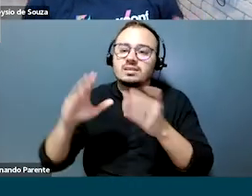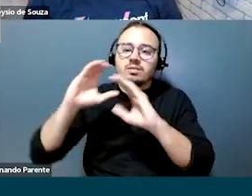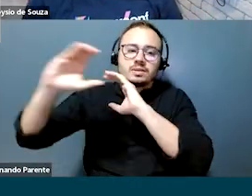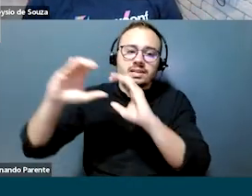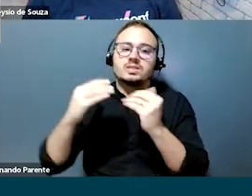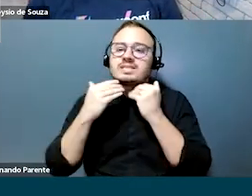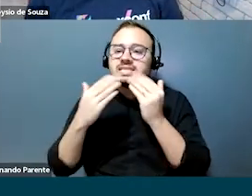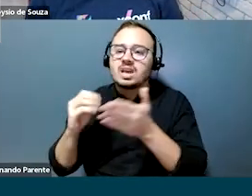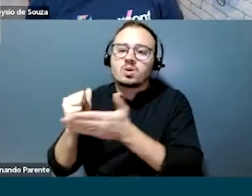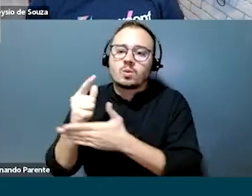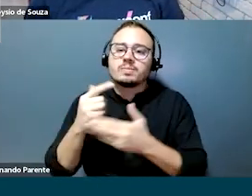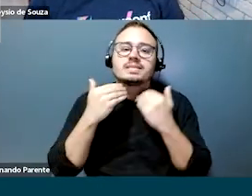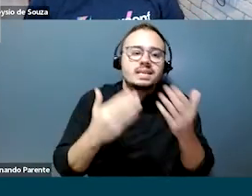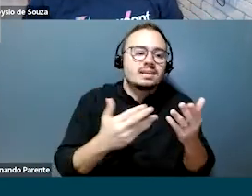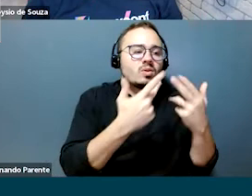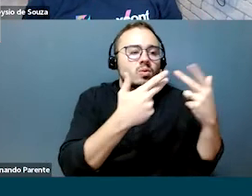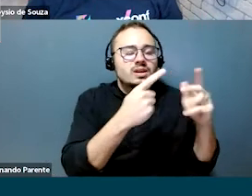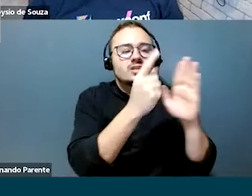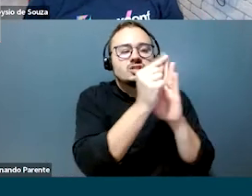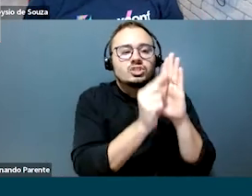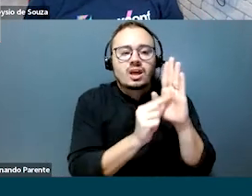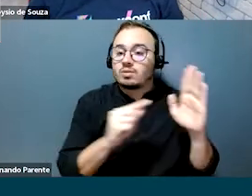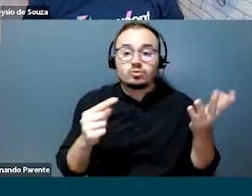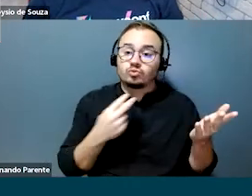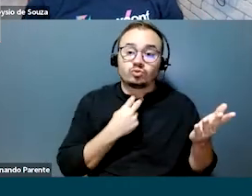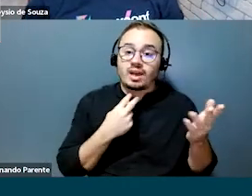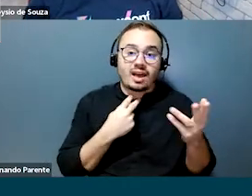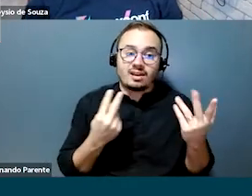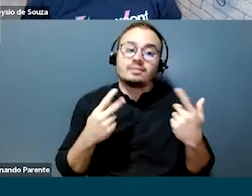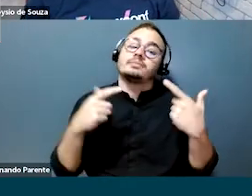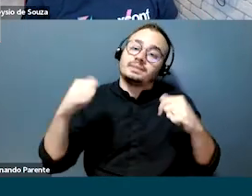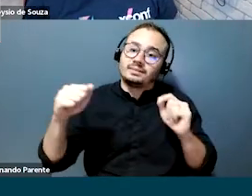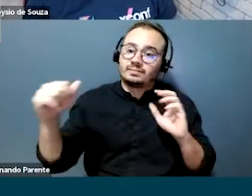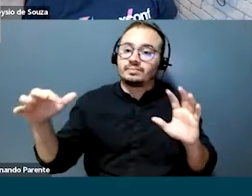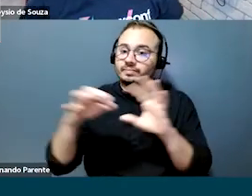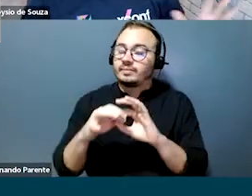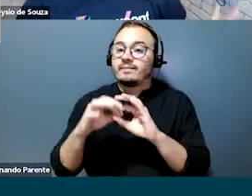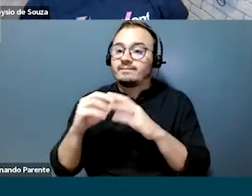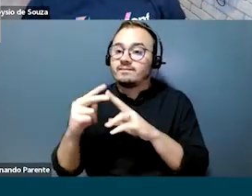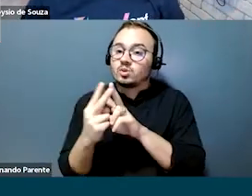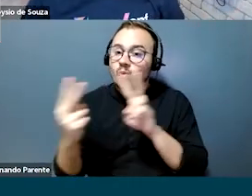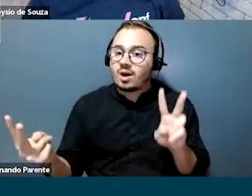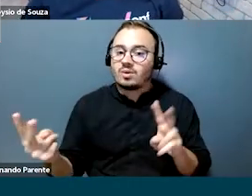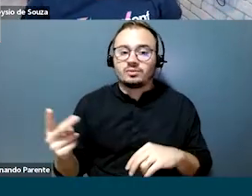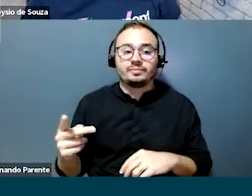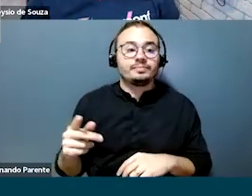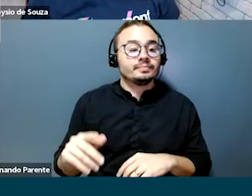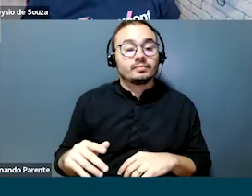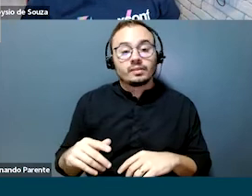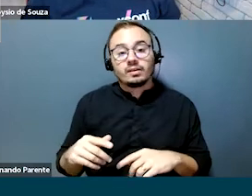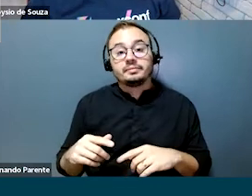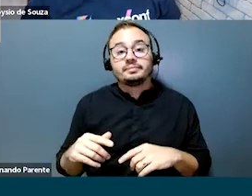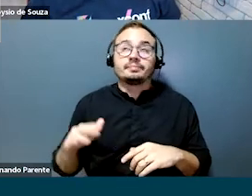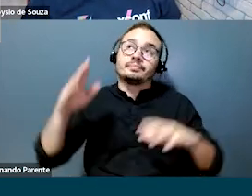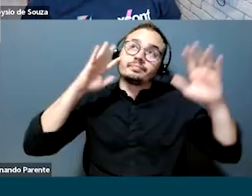ferramenta digital ou de serviço, é quase impossível, assim. Eu não sei se todos temos essa